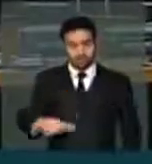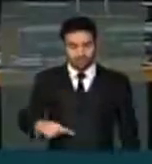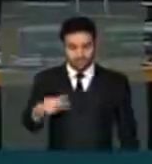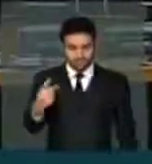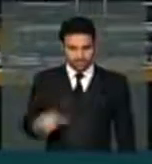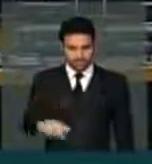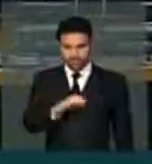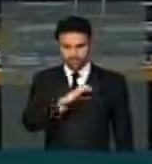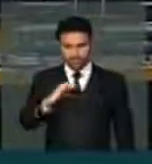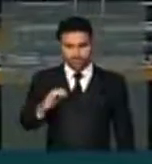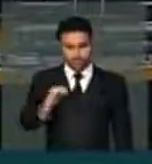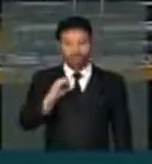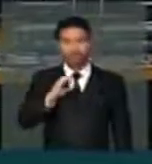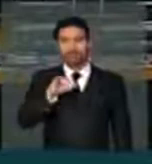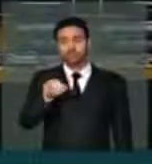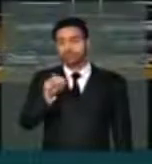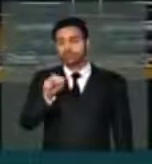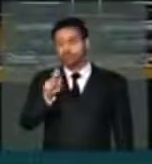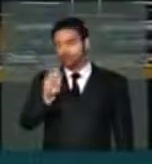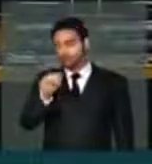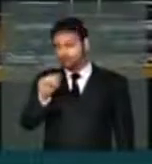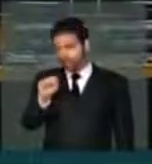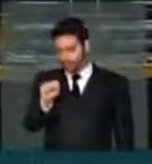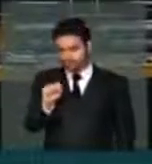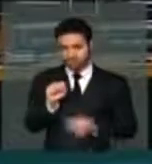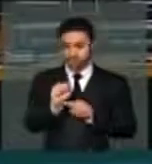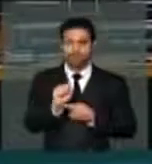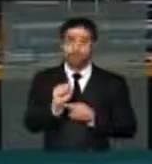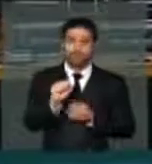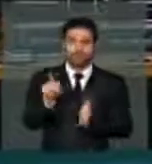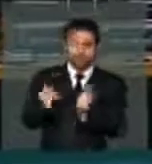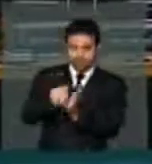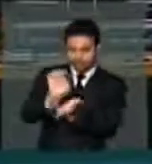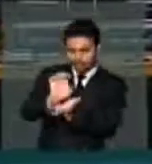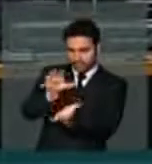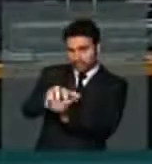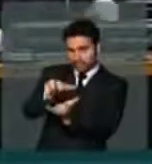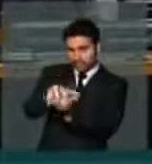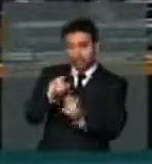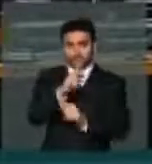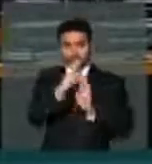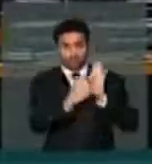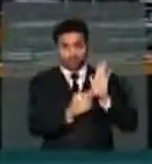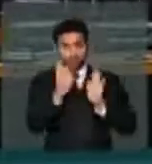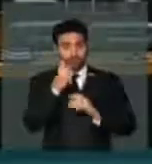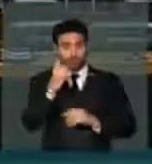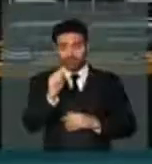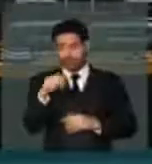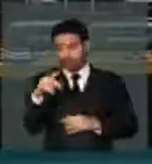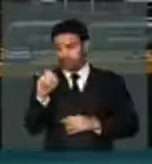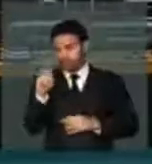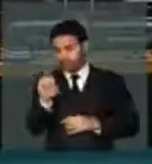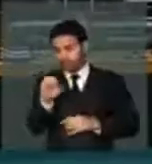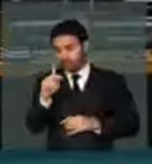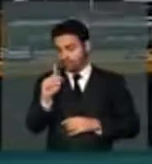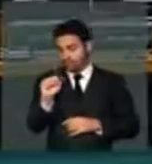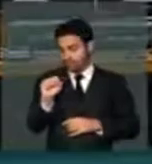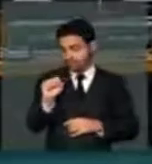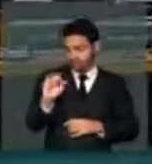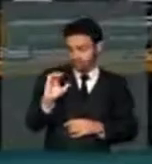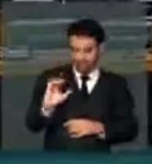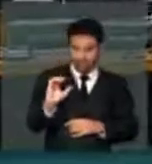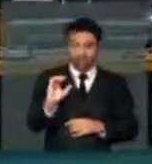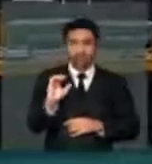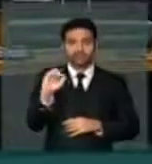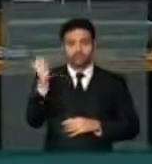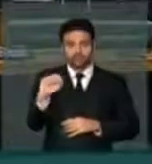comissão será o deputado Jarbas Vasconcelos, do PMDB de Pernambuco, e o relator será o deputado André Moura, do PSC de